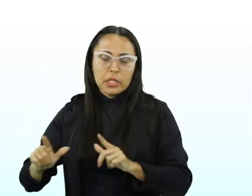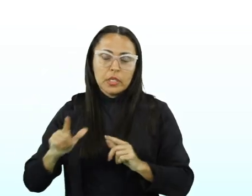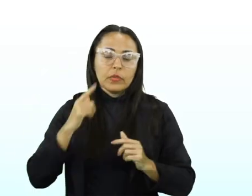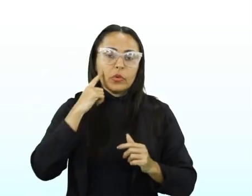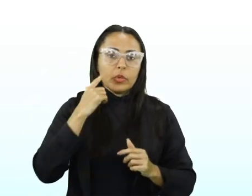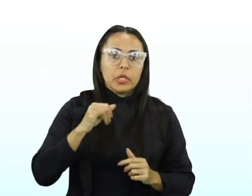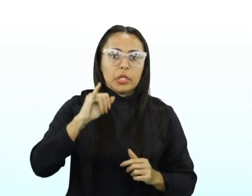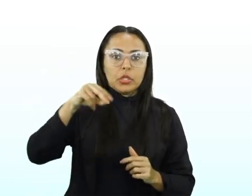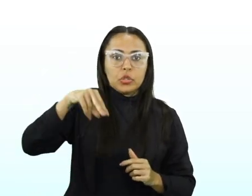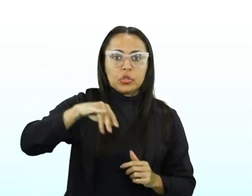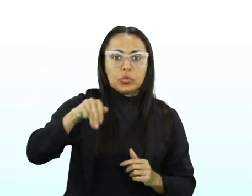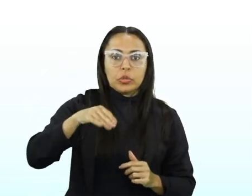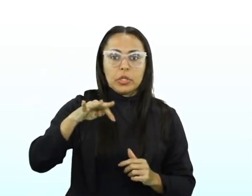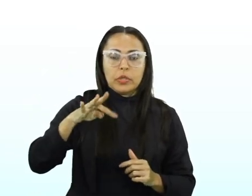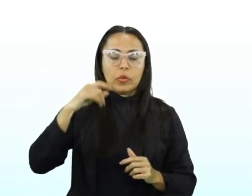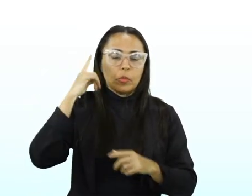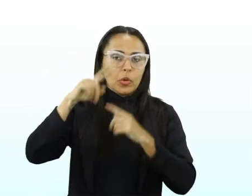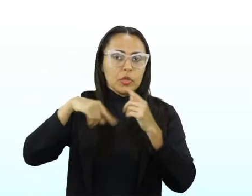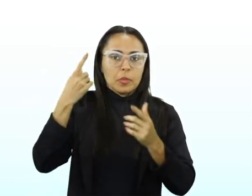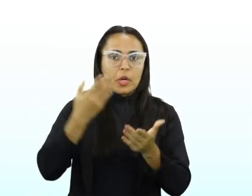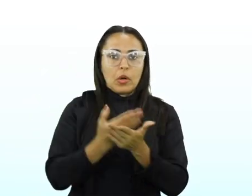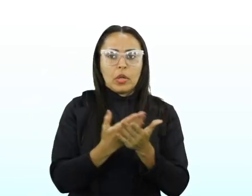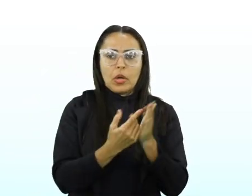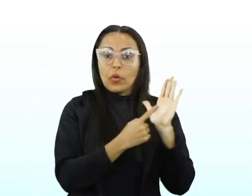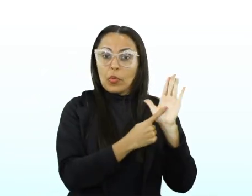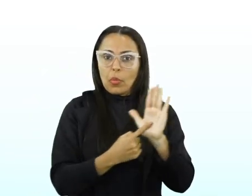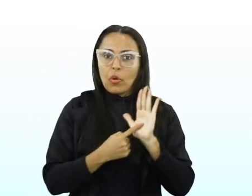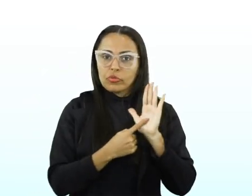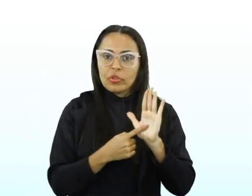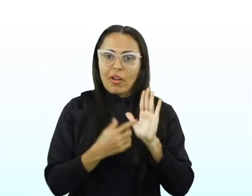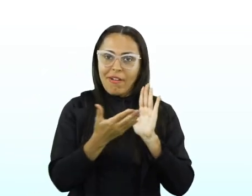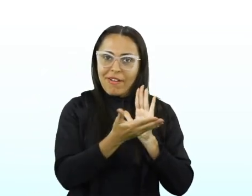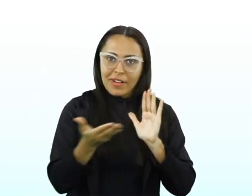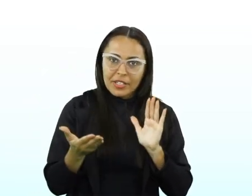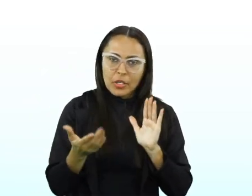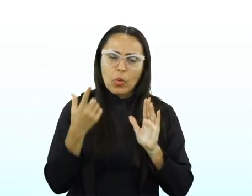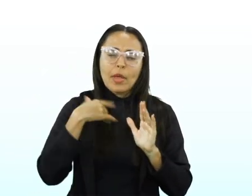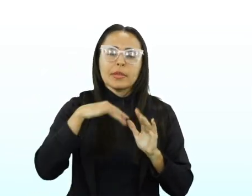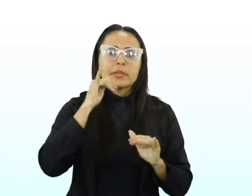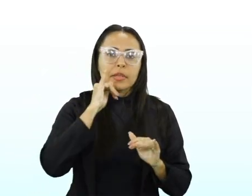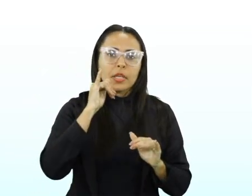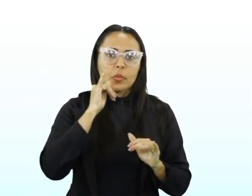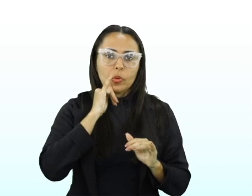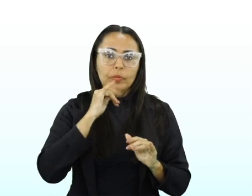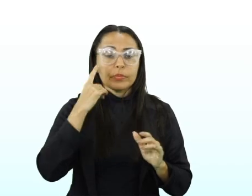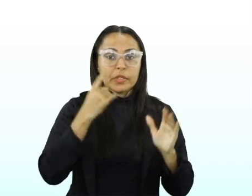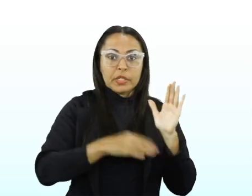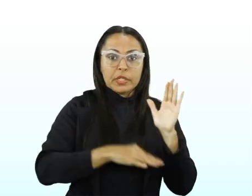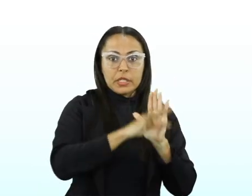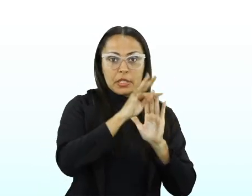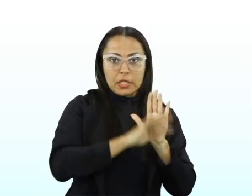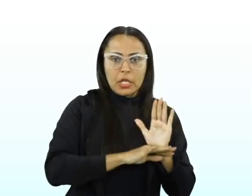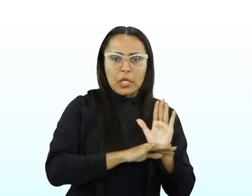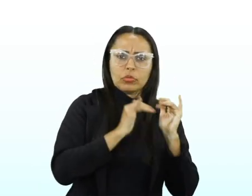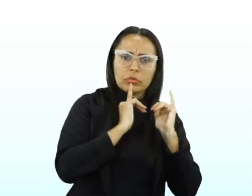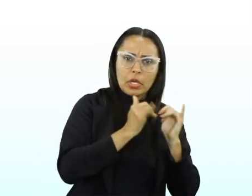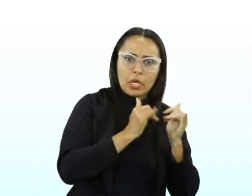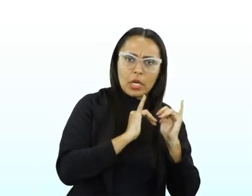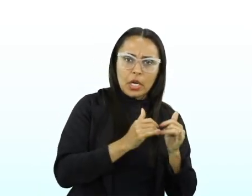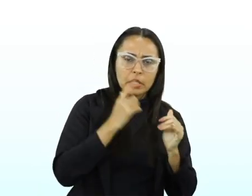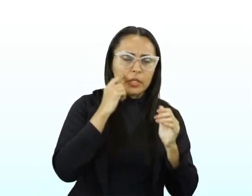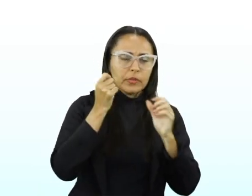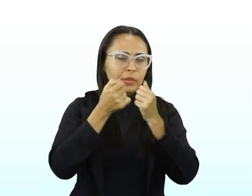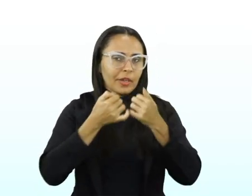injuntivo. Na próxima aula, vamos mostrar aqui exemplos de textos narrativos,